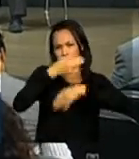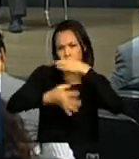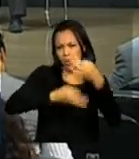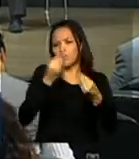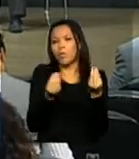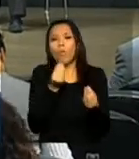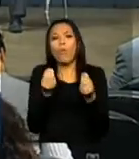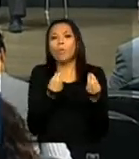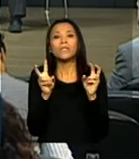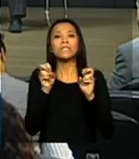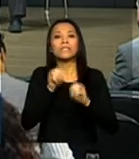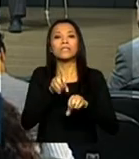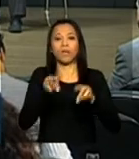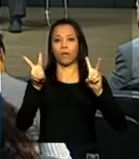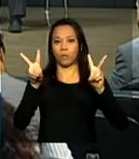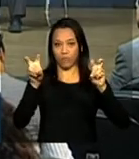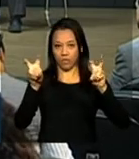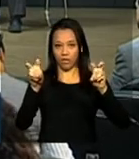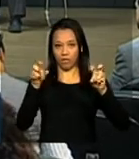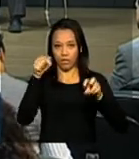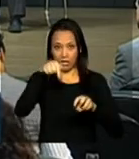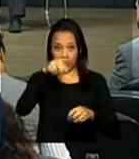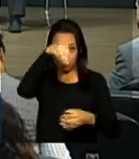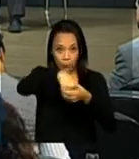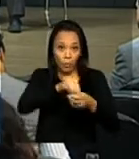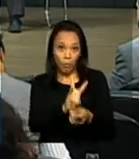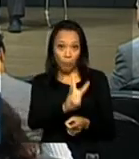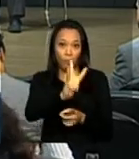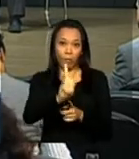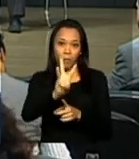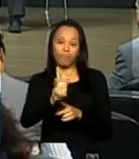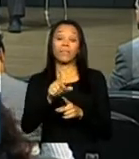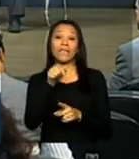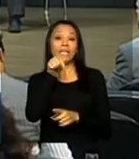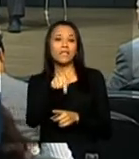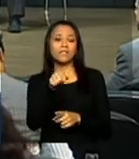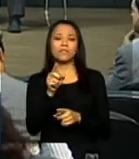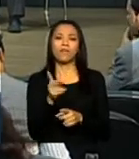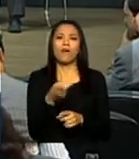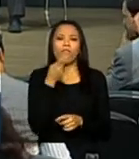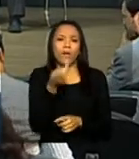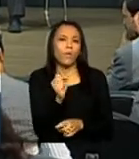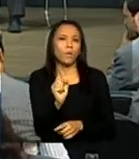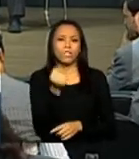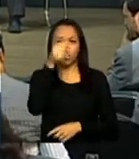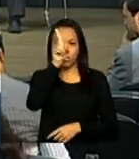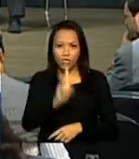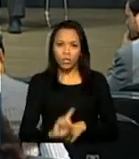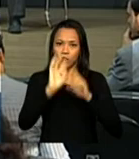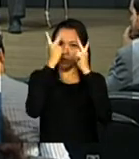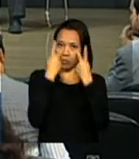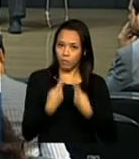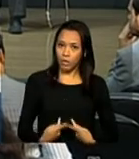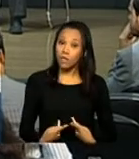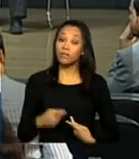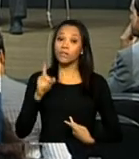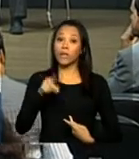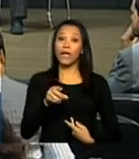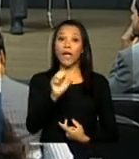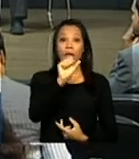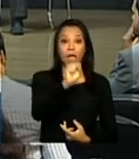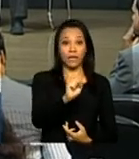ensino do tema. Este lançamento integra a quinzena pelos direitos humanos, promovida pela